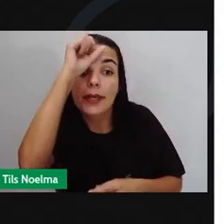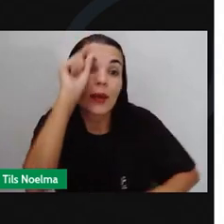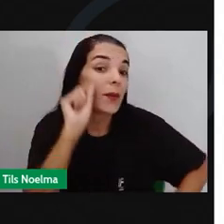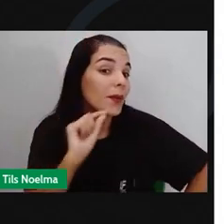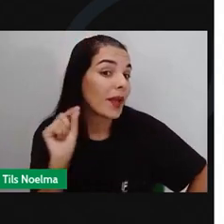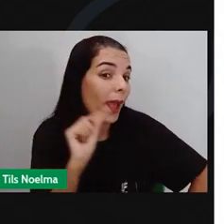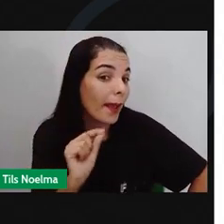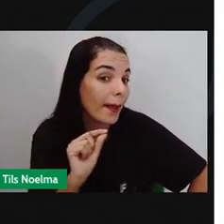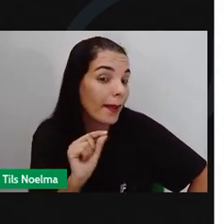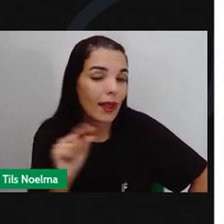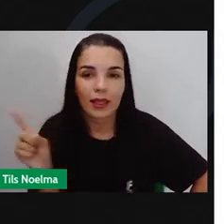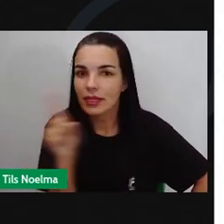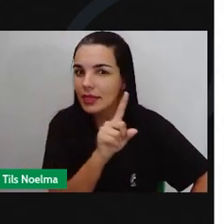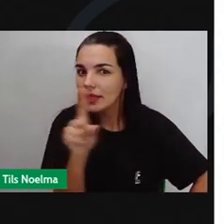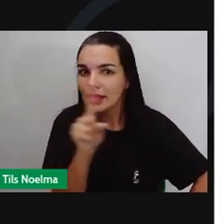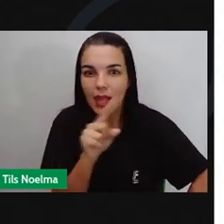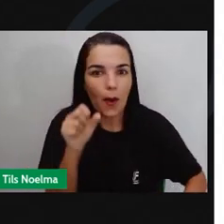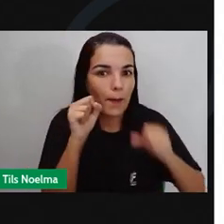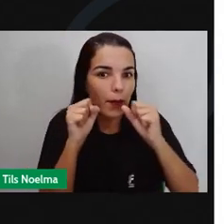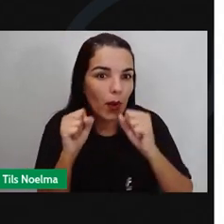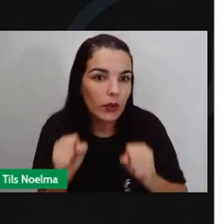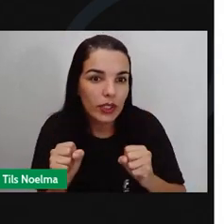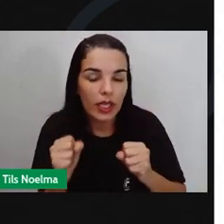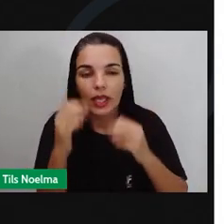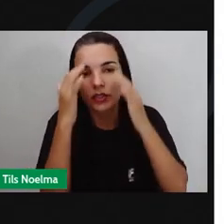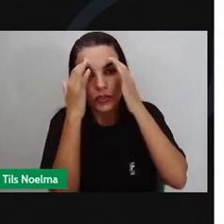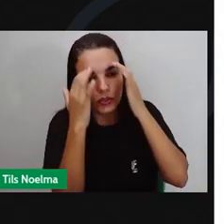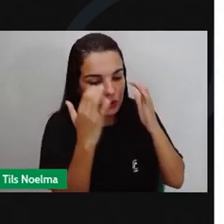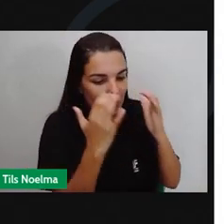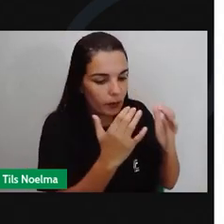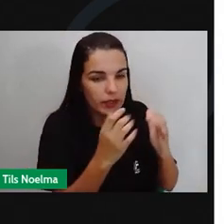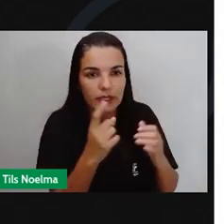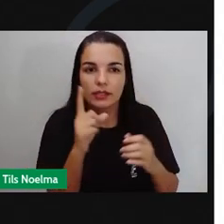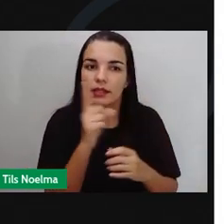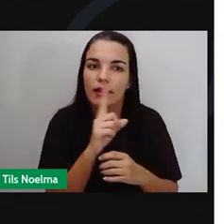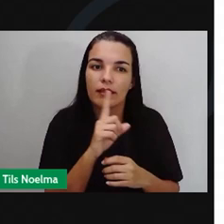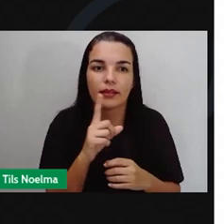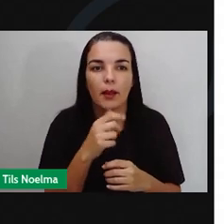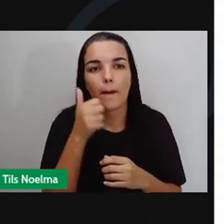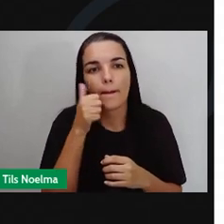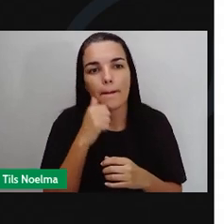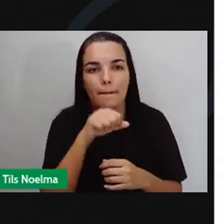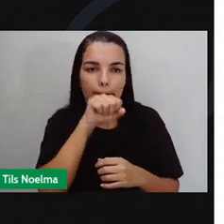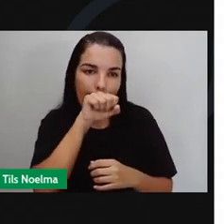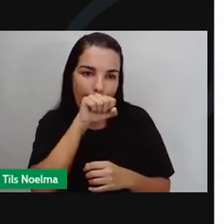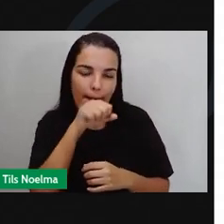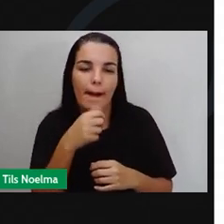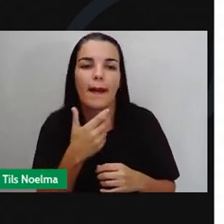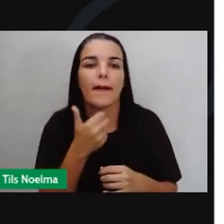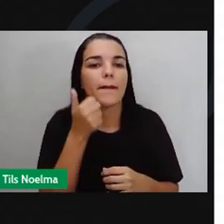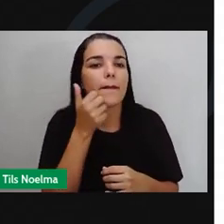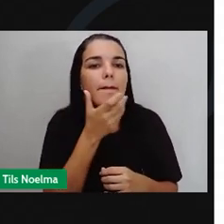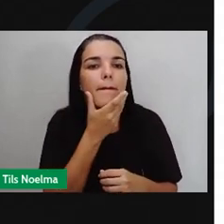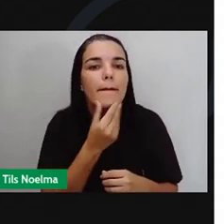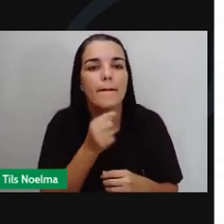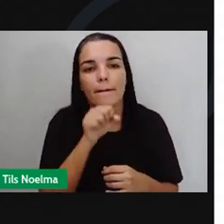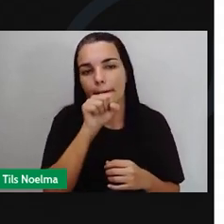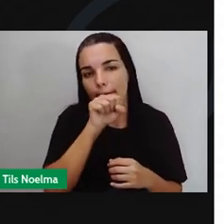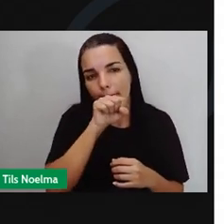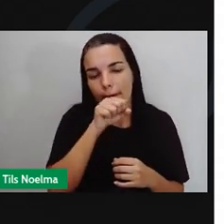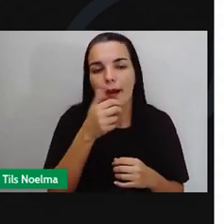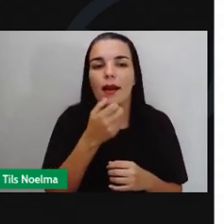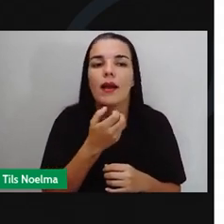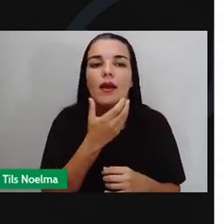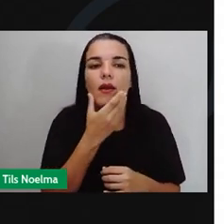Que a gente não deve desobedecer Os nossos pais Os nossos avós As pessoas que cuidam da